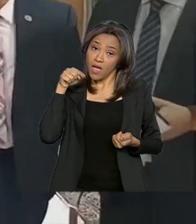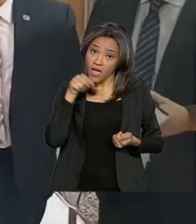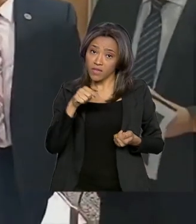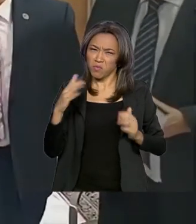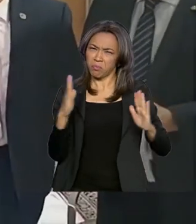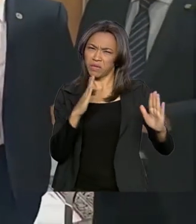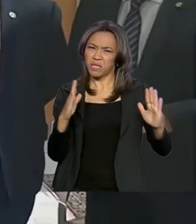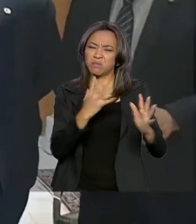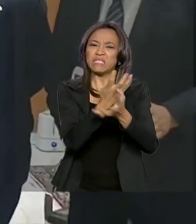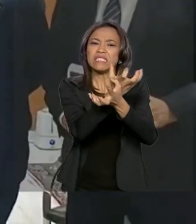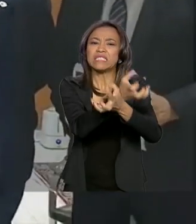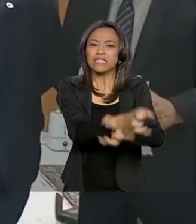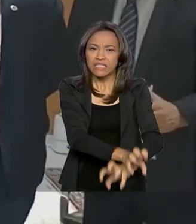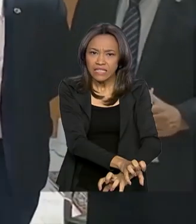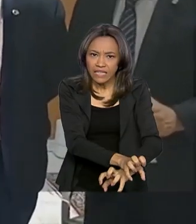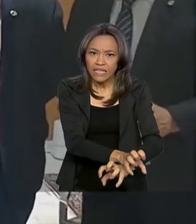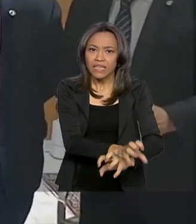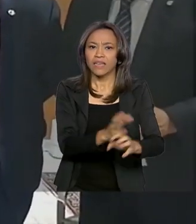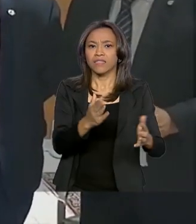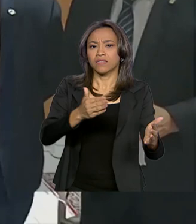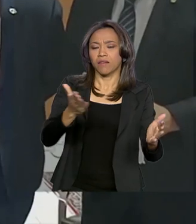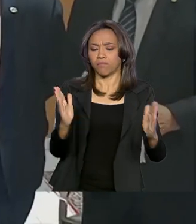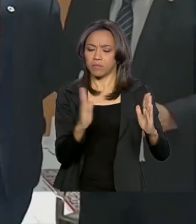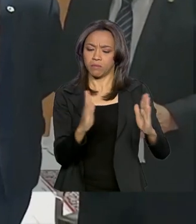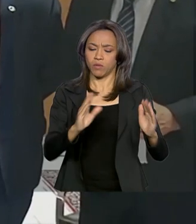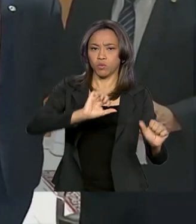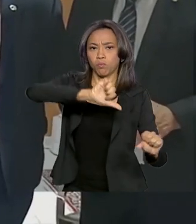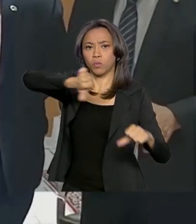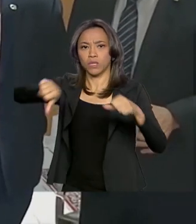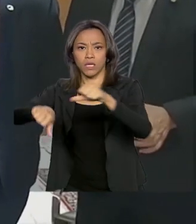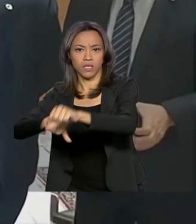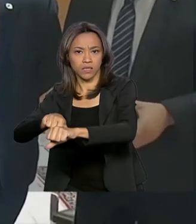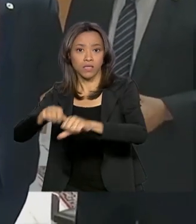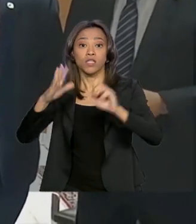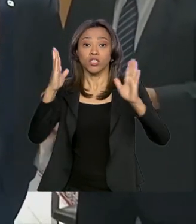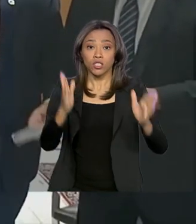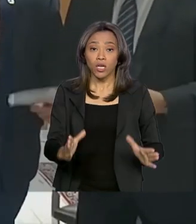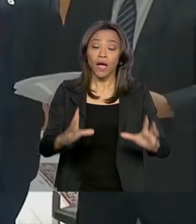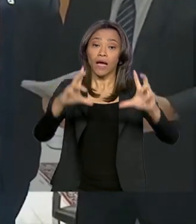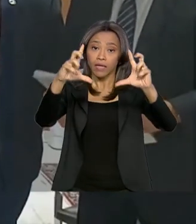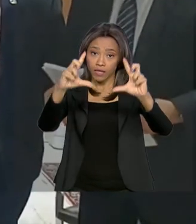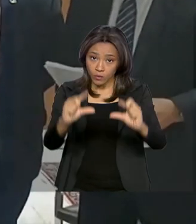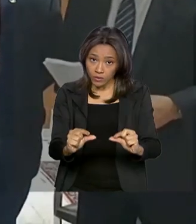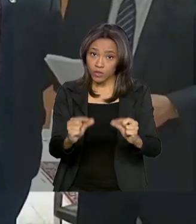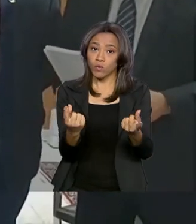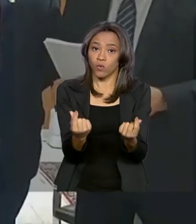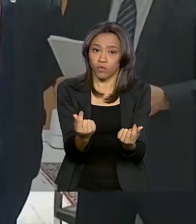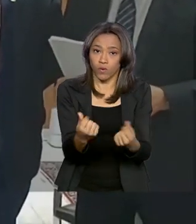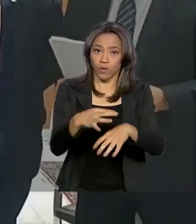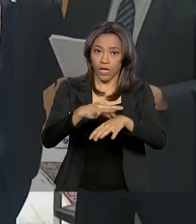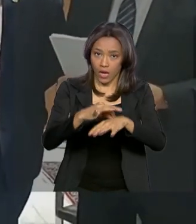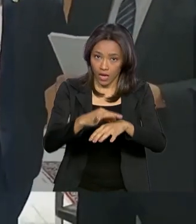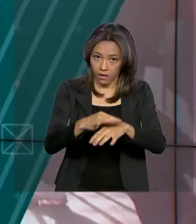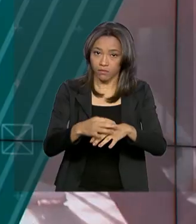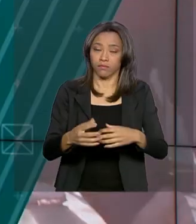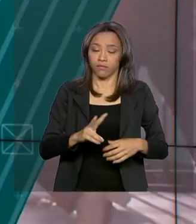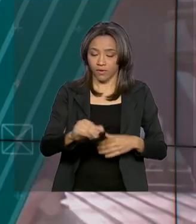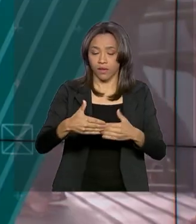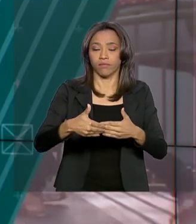seca, a entre safra do boi, mas a rouba já baixou para o produtor, agora precisa baixar na bolo.